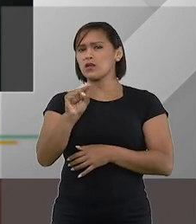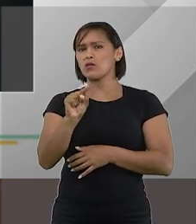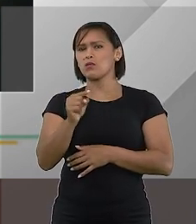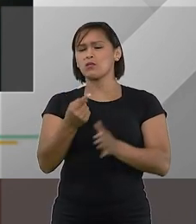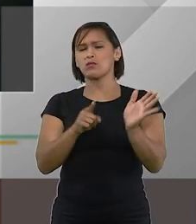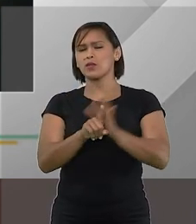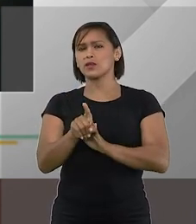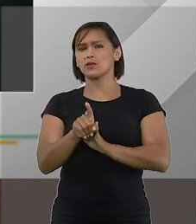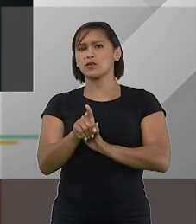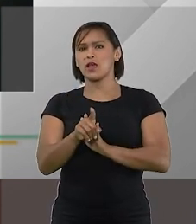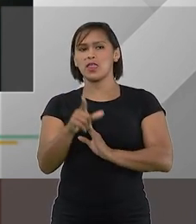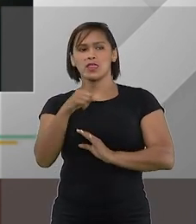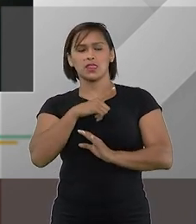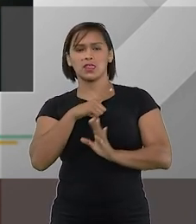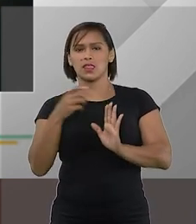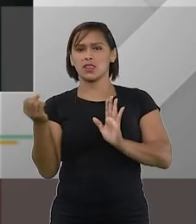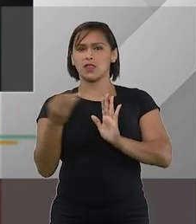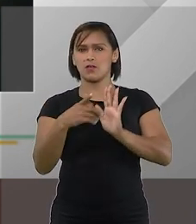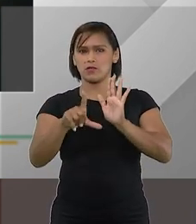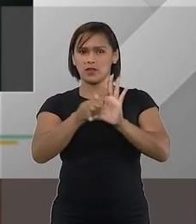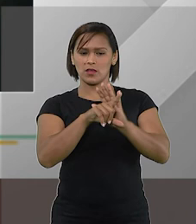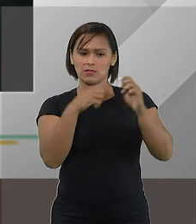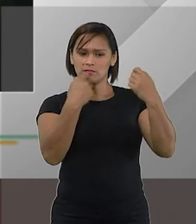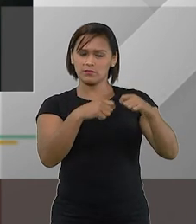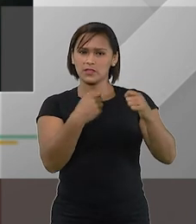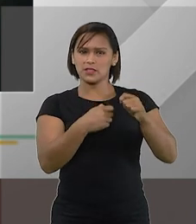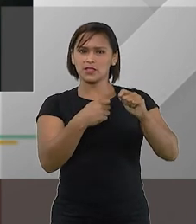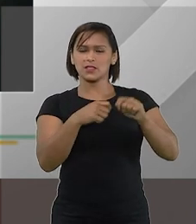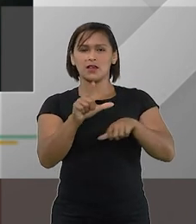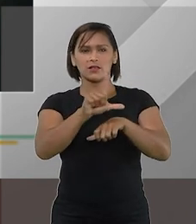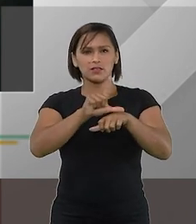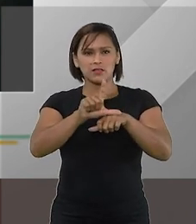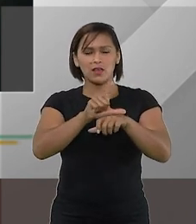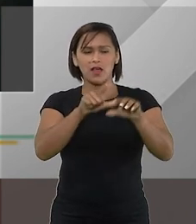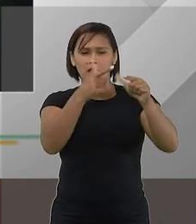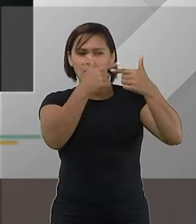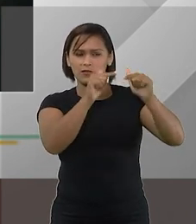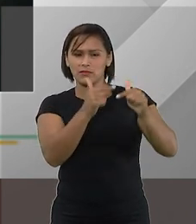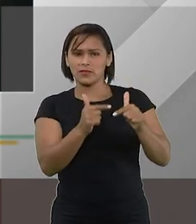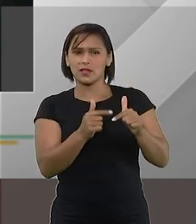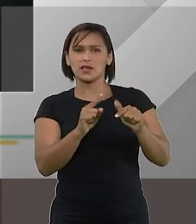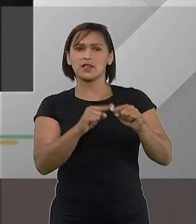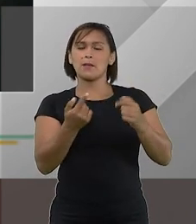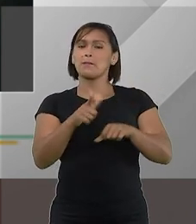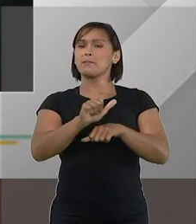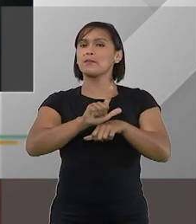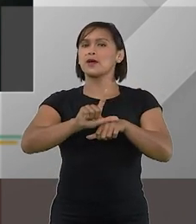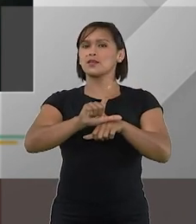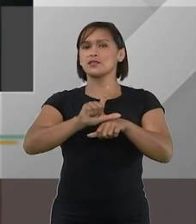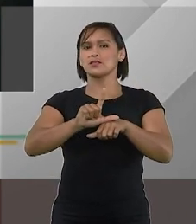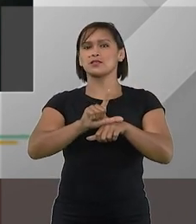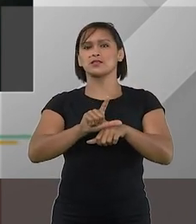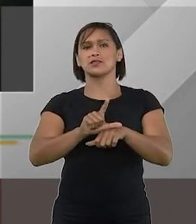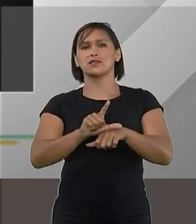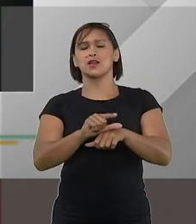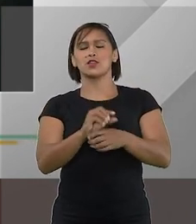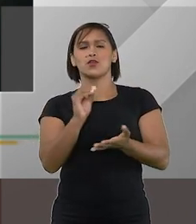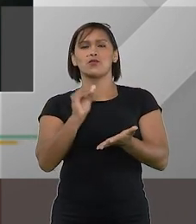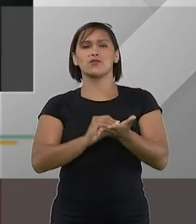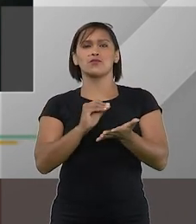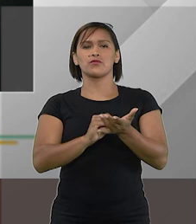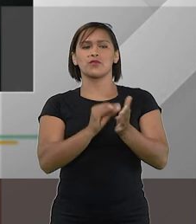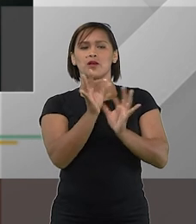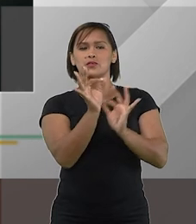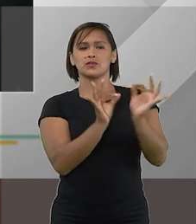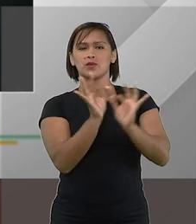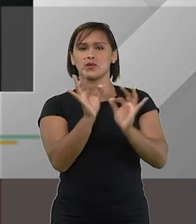Daniel há algum ponto que a nova lei deveria ter sido tratada pelo legislador mas o legislador não o fez ou